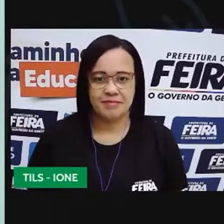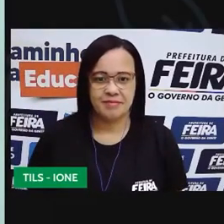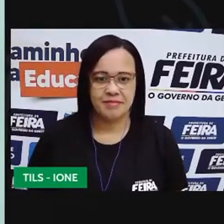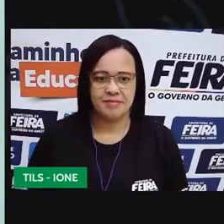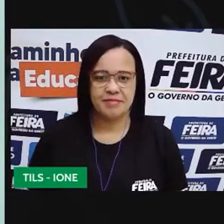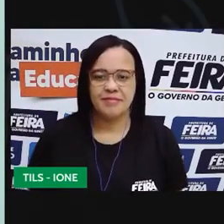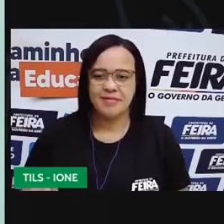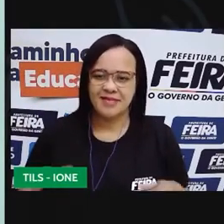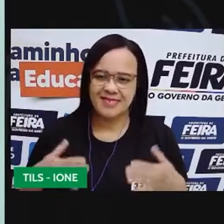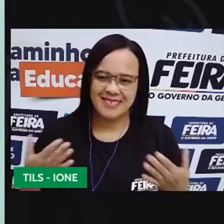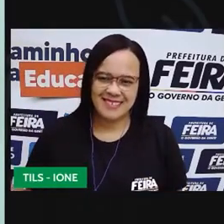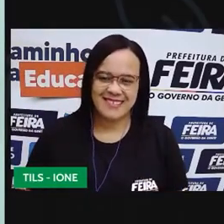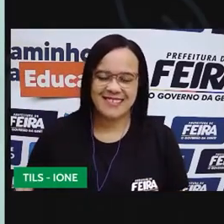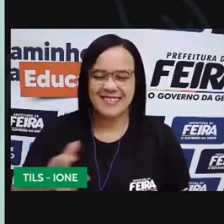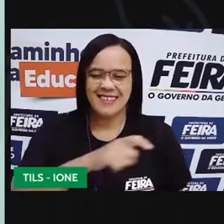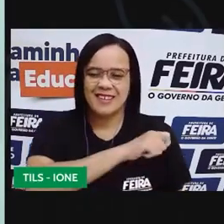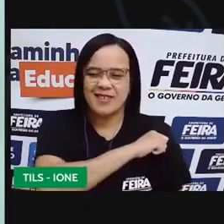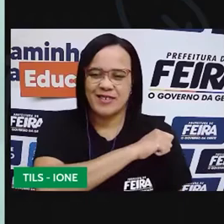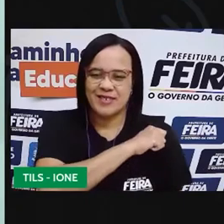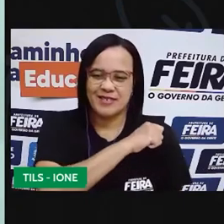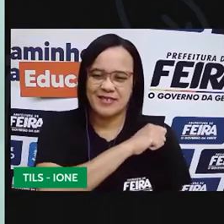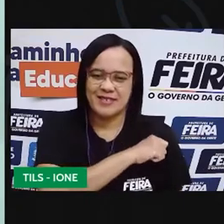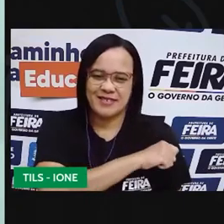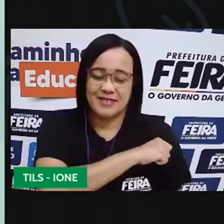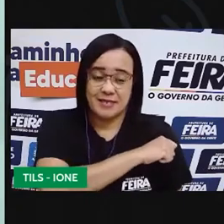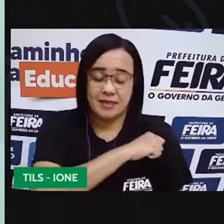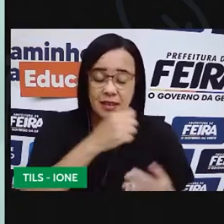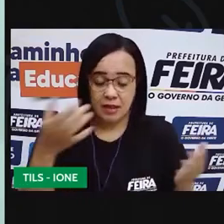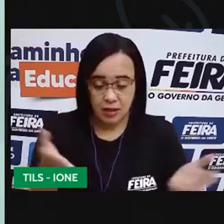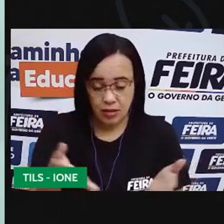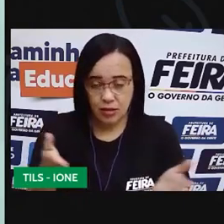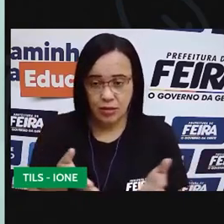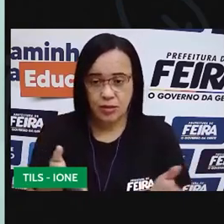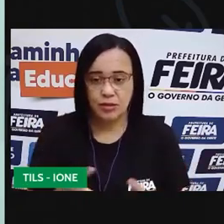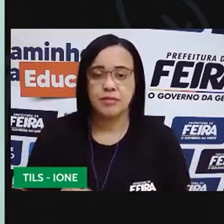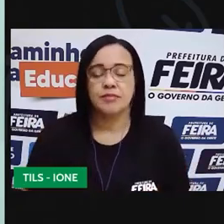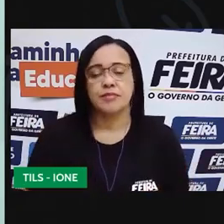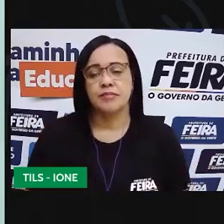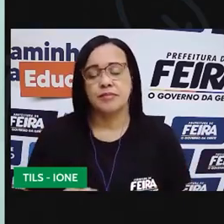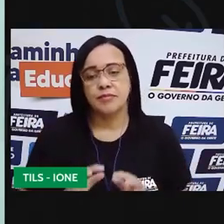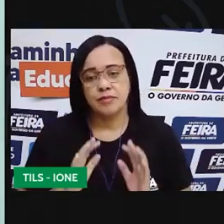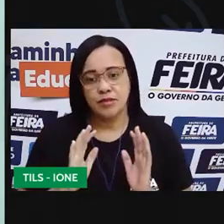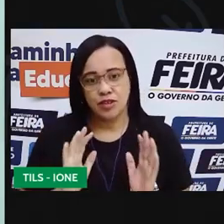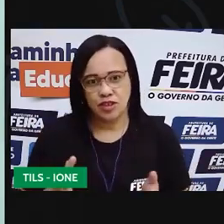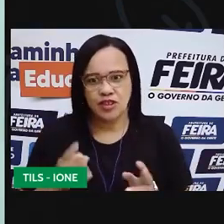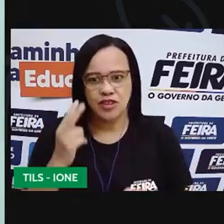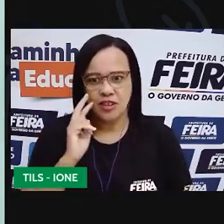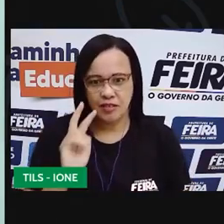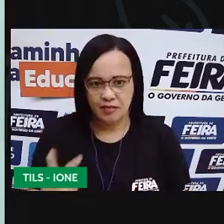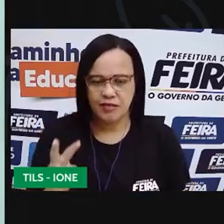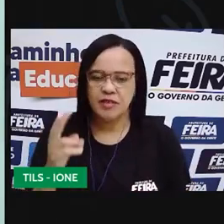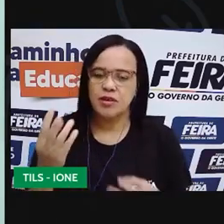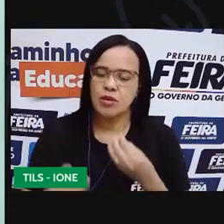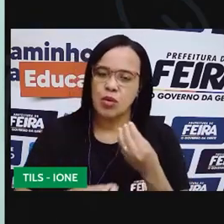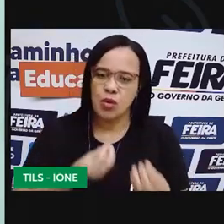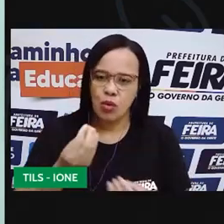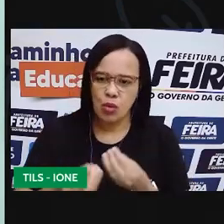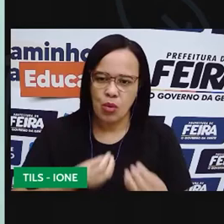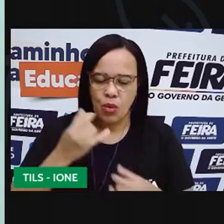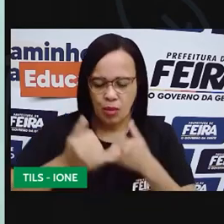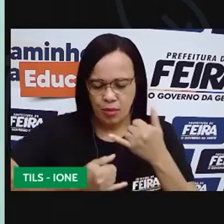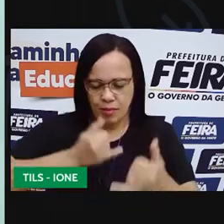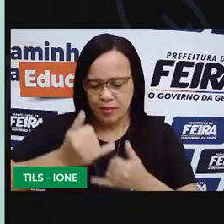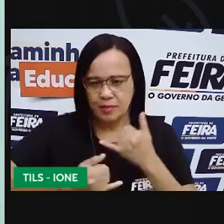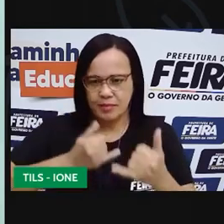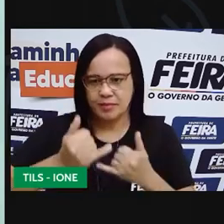Então, crianças, agora que a gente já viu como brincar de pescaria,